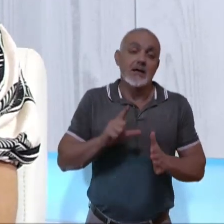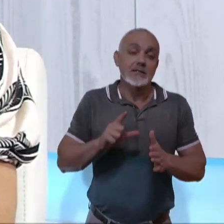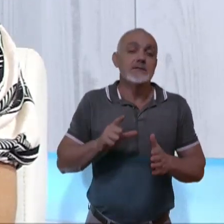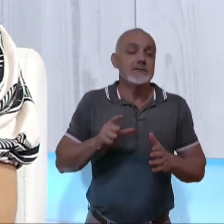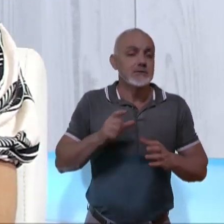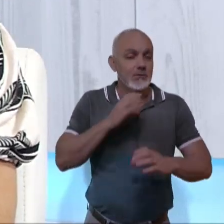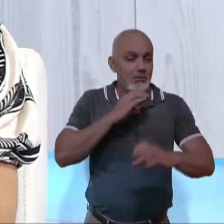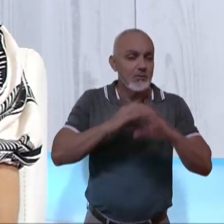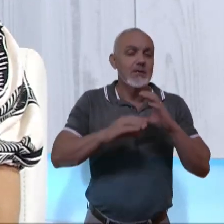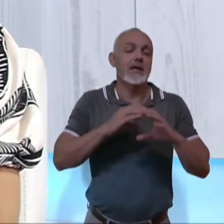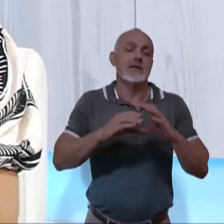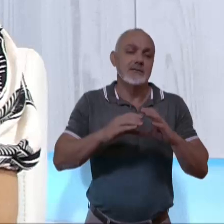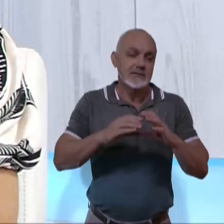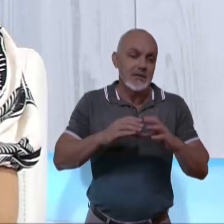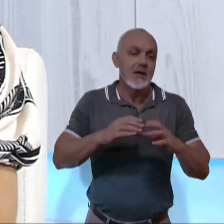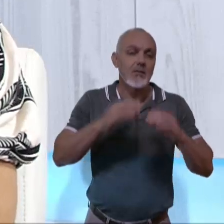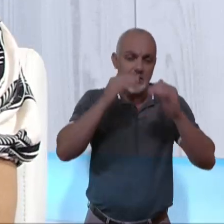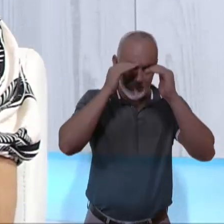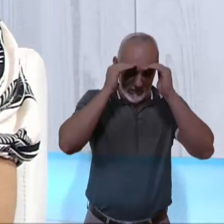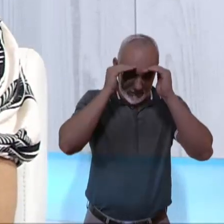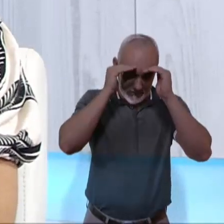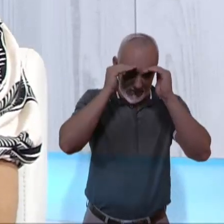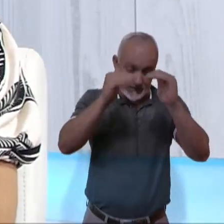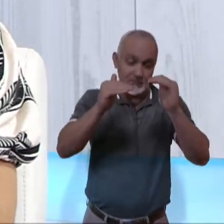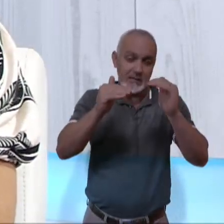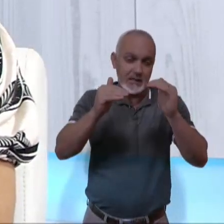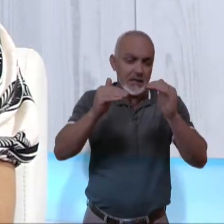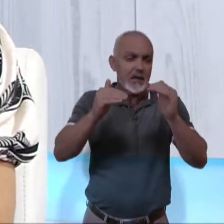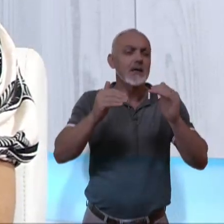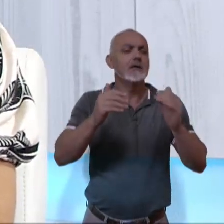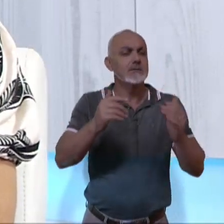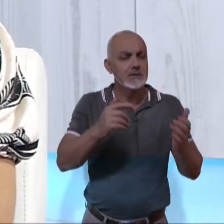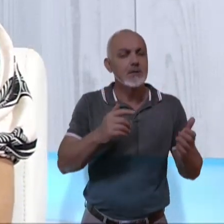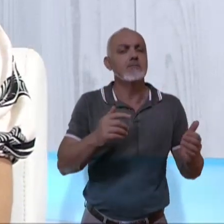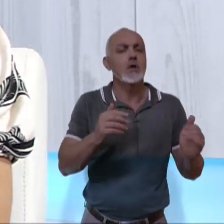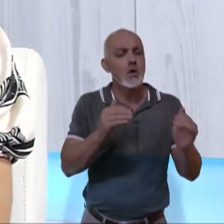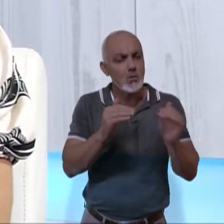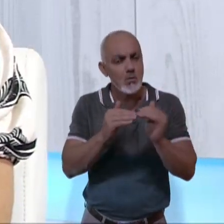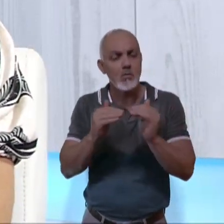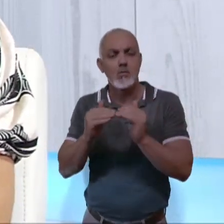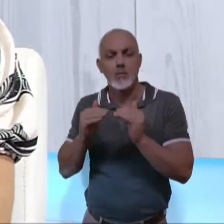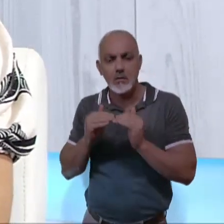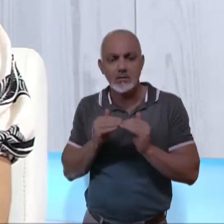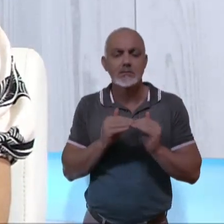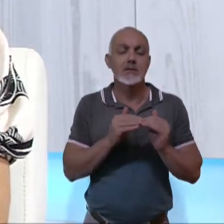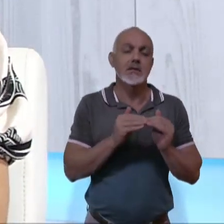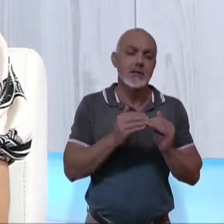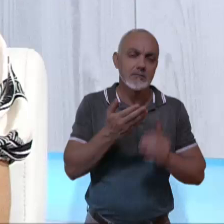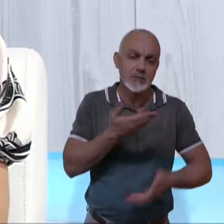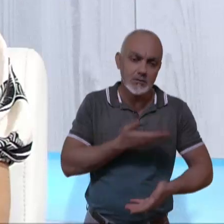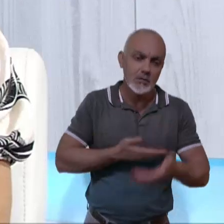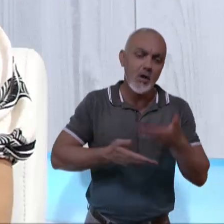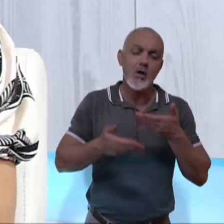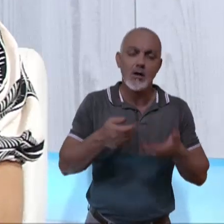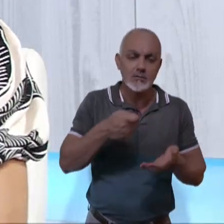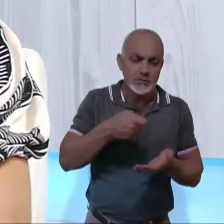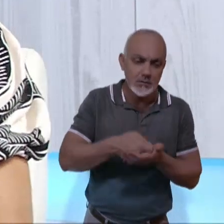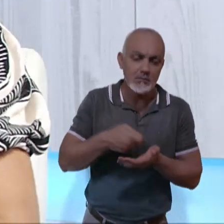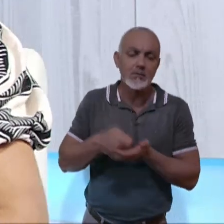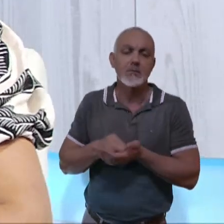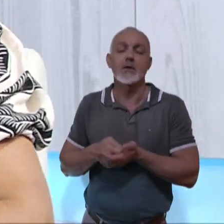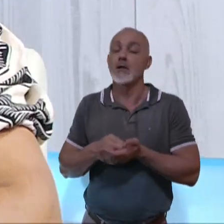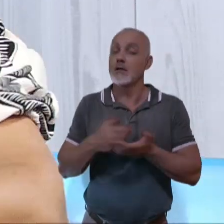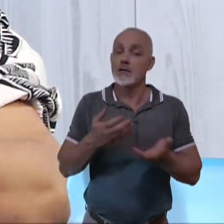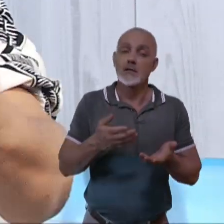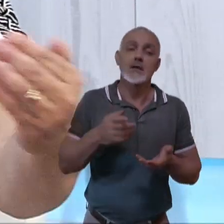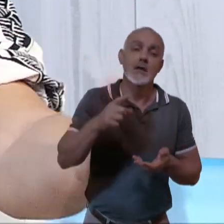comunicação respeitosa, cordial entre eles para troca de compromissos. Olha,